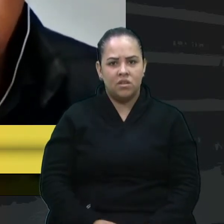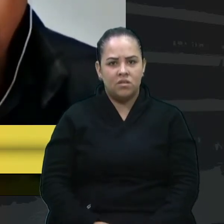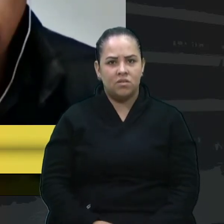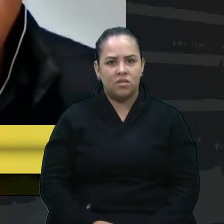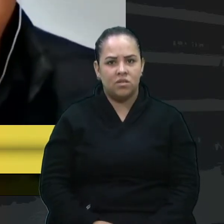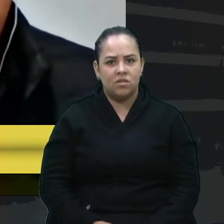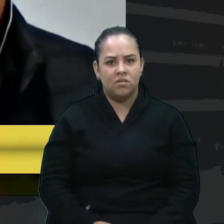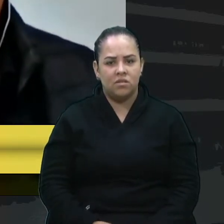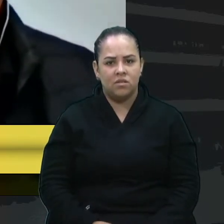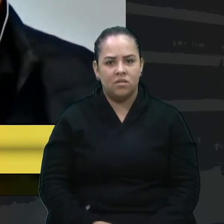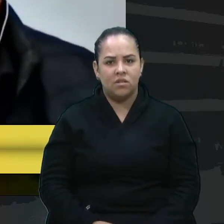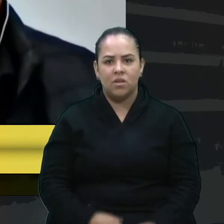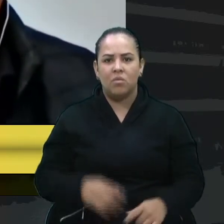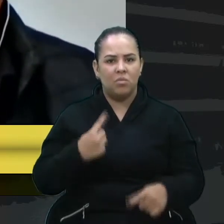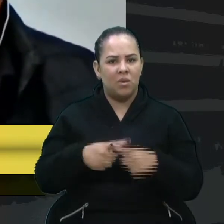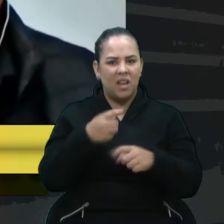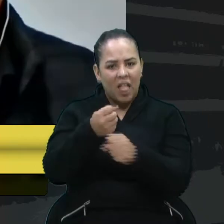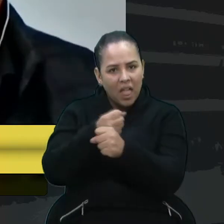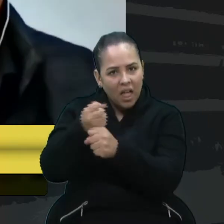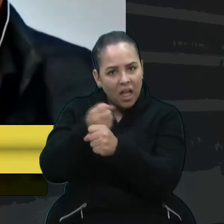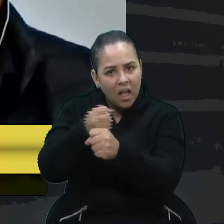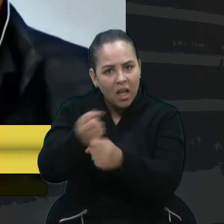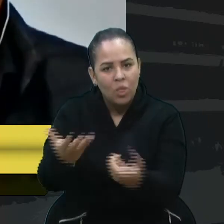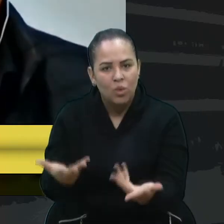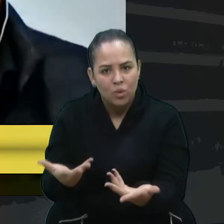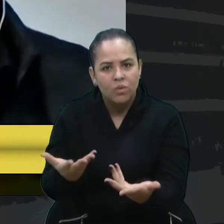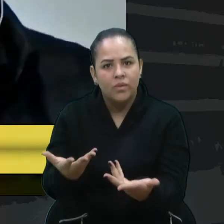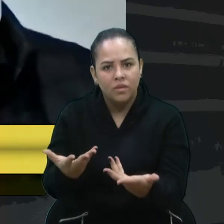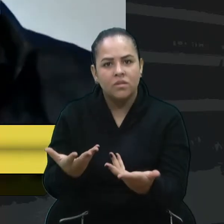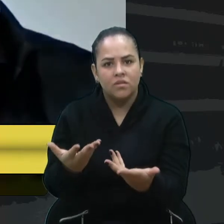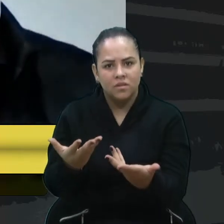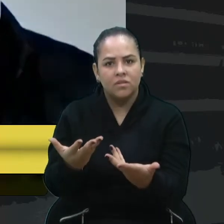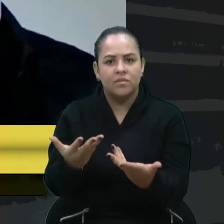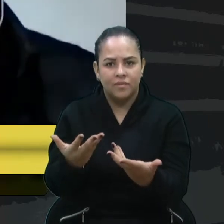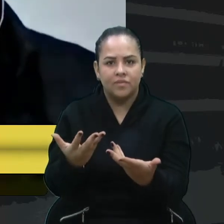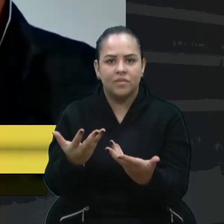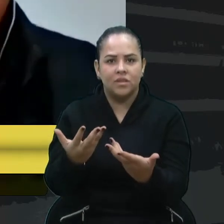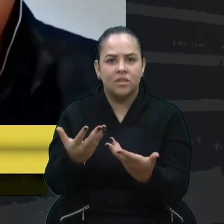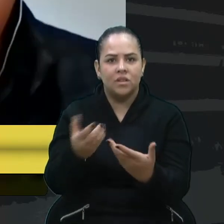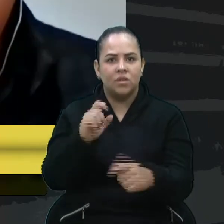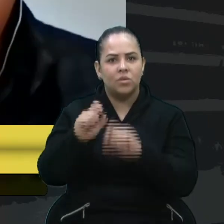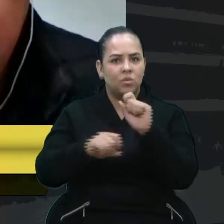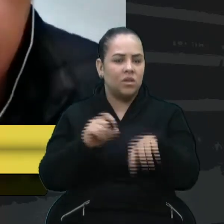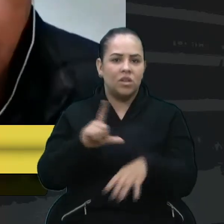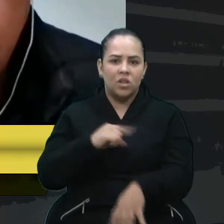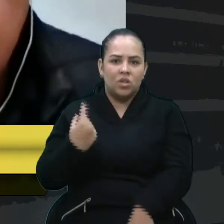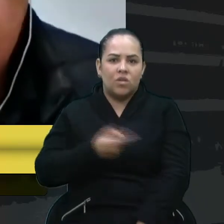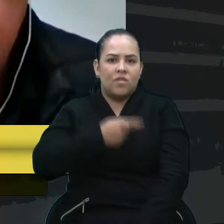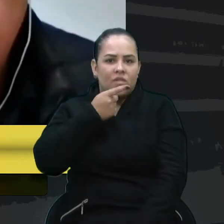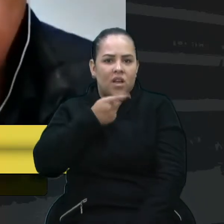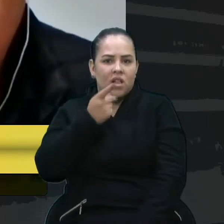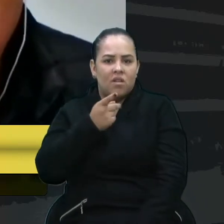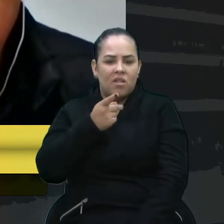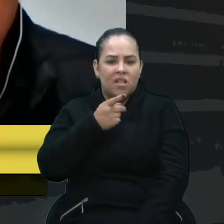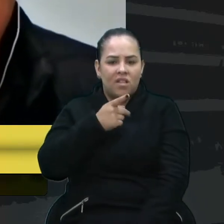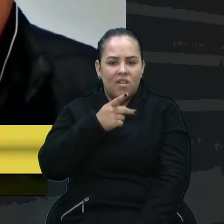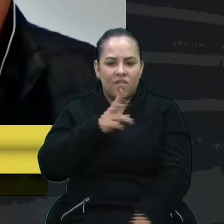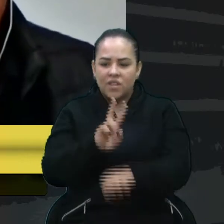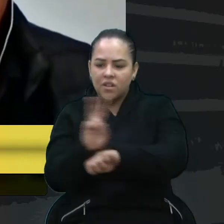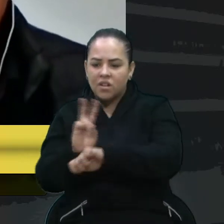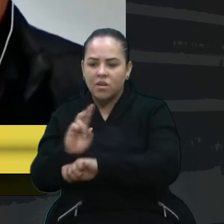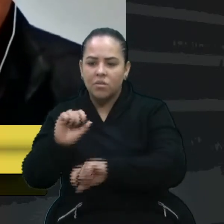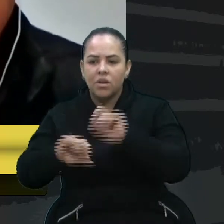Todos esses anos, dessas felizes, vamos dizer, blitzes que aconteceram? Porque